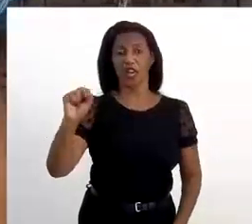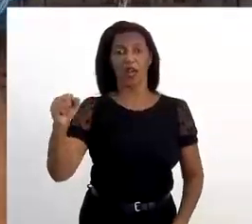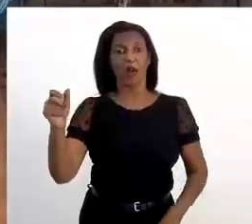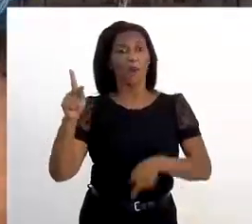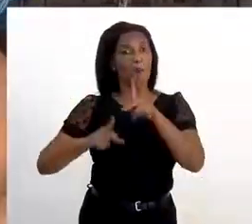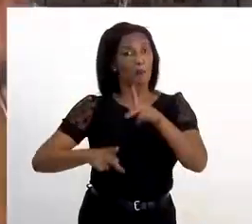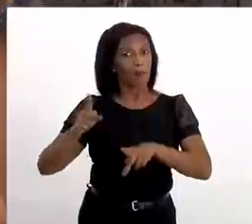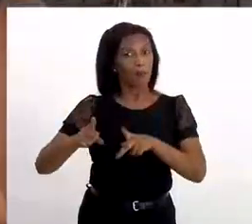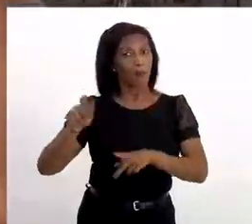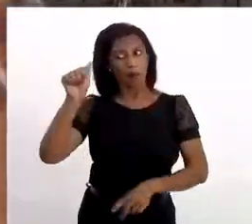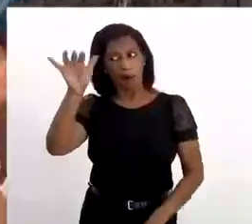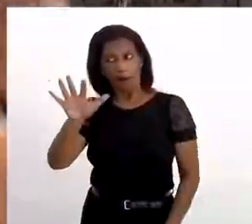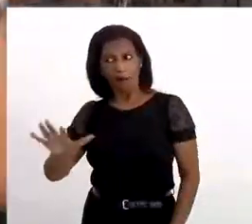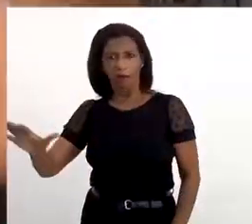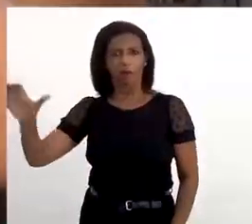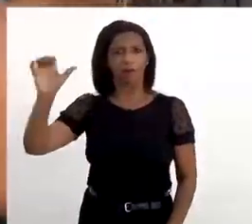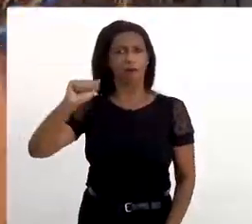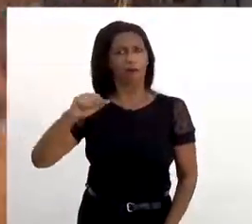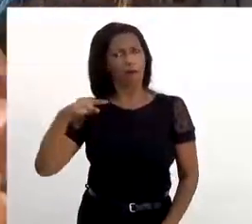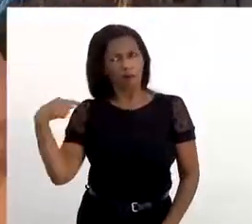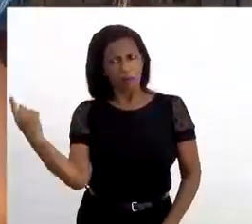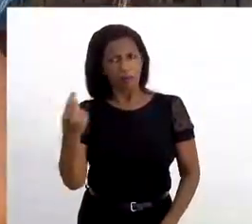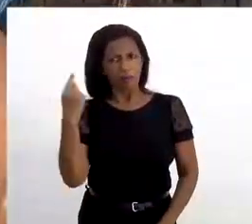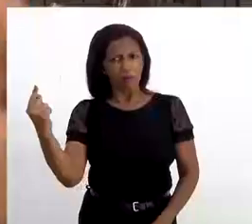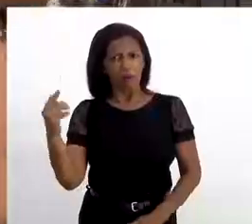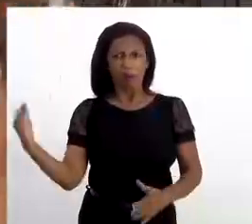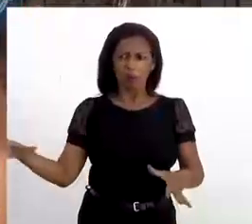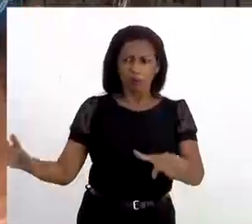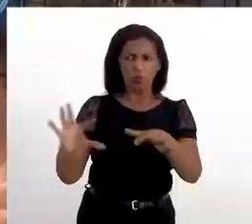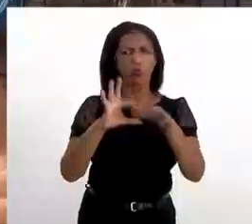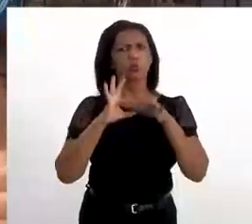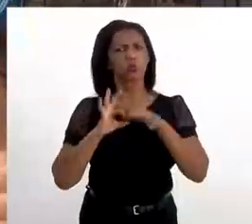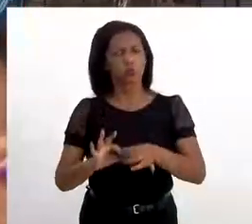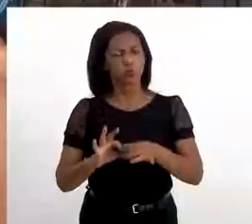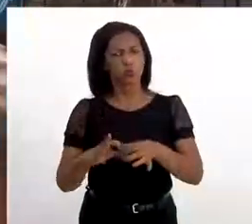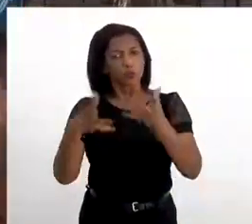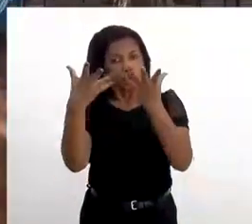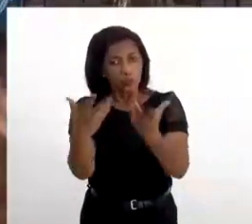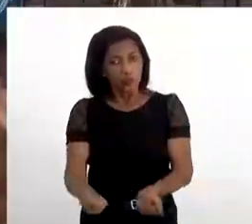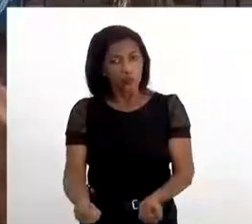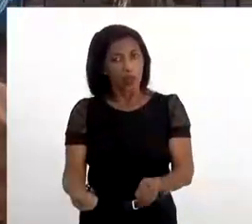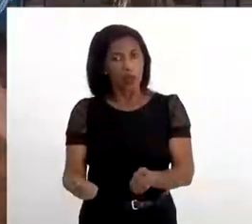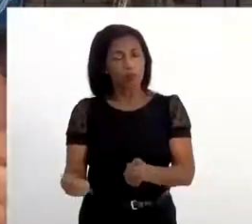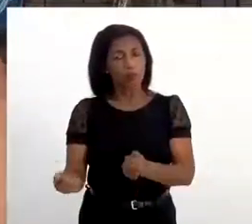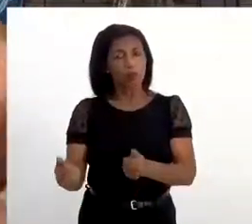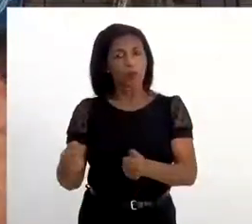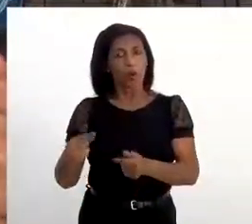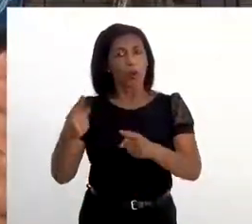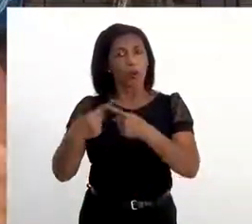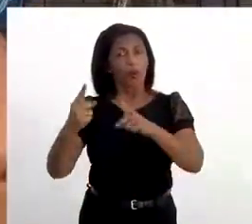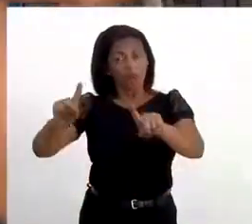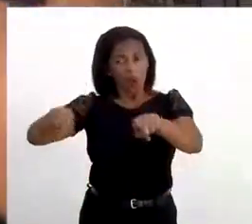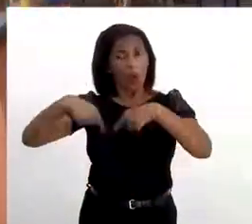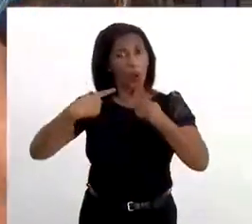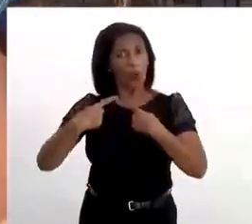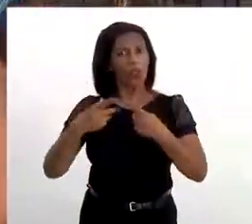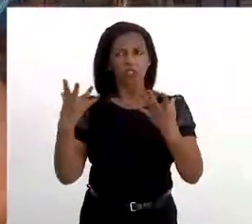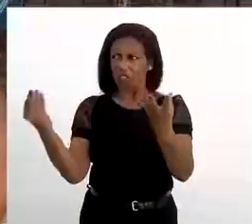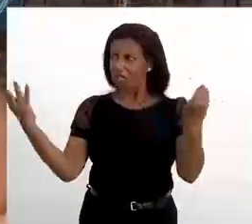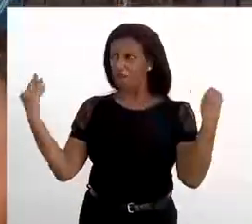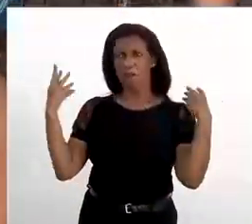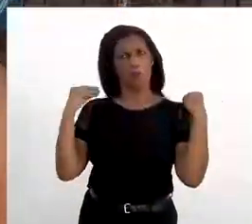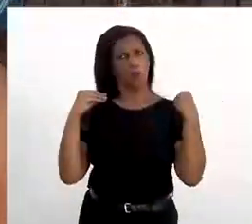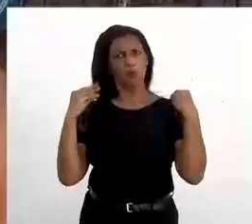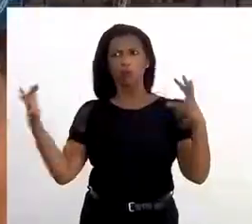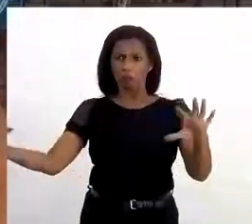matriz africana. Vamos ser a favor de nós mesmos e vamos nos unir. Vamos ser a favor de nós. Porque contra nós já tem